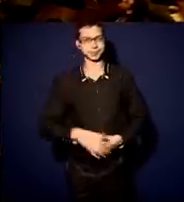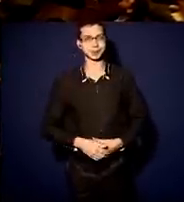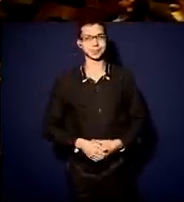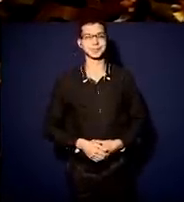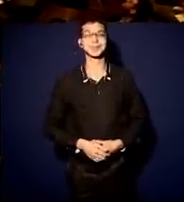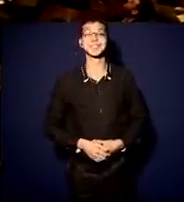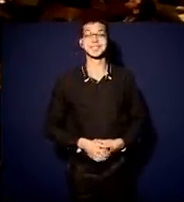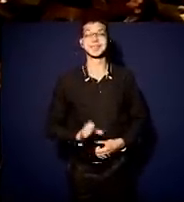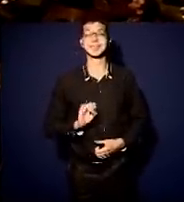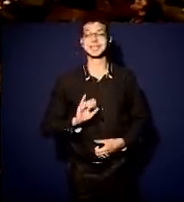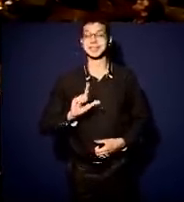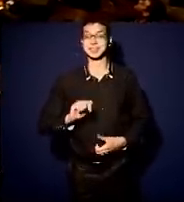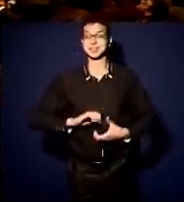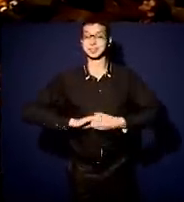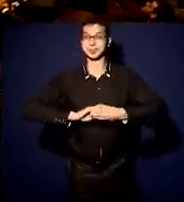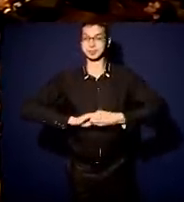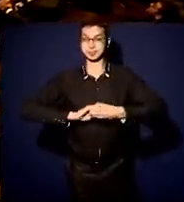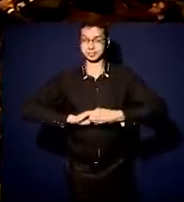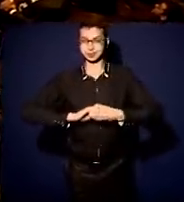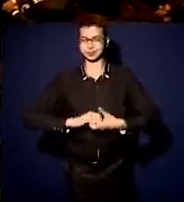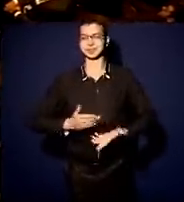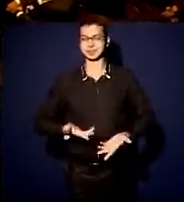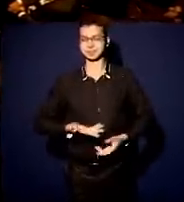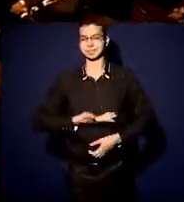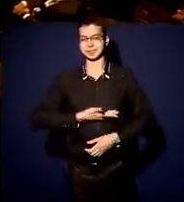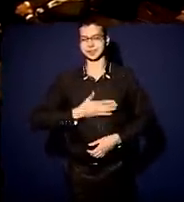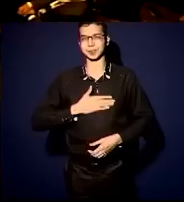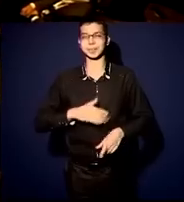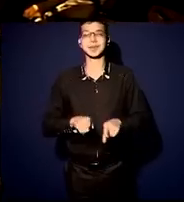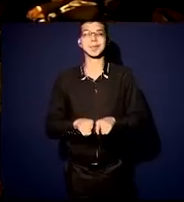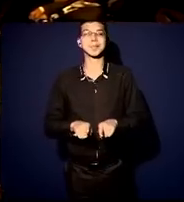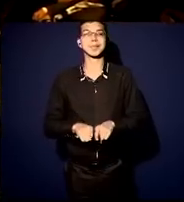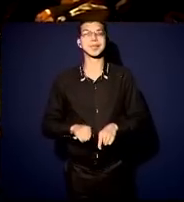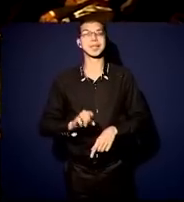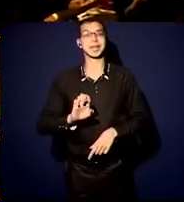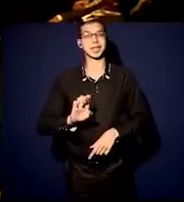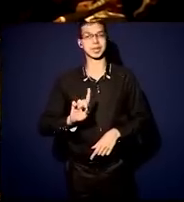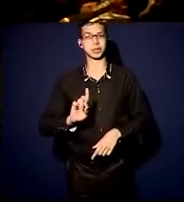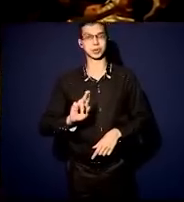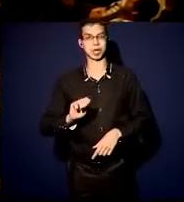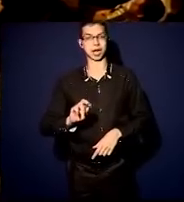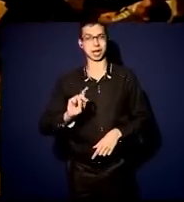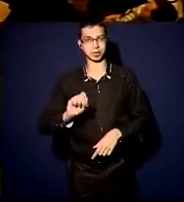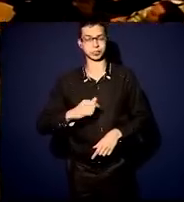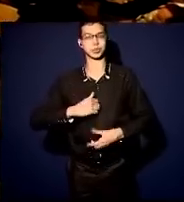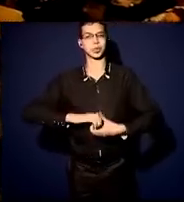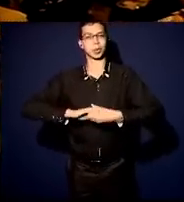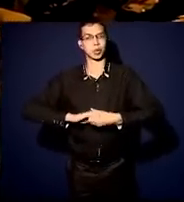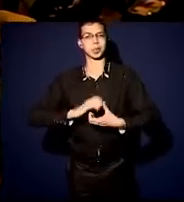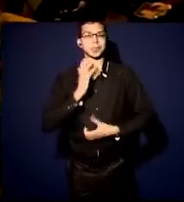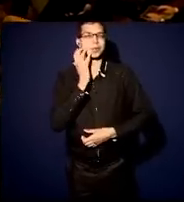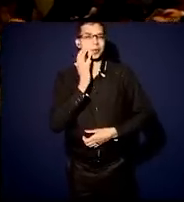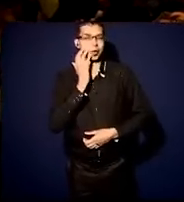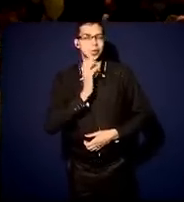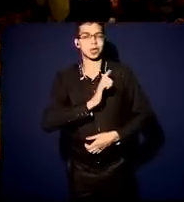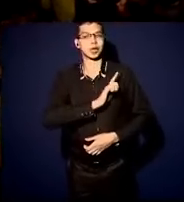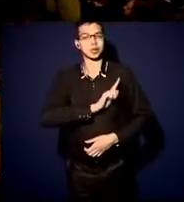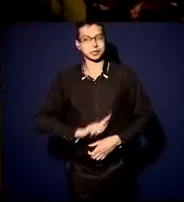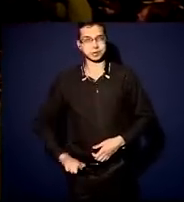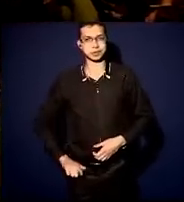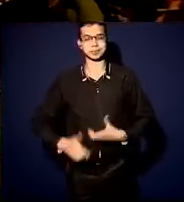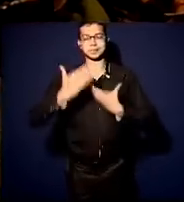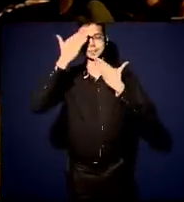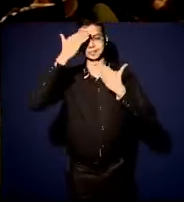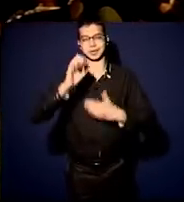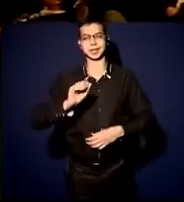a Sila, minha conterrânea, cumprimentar o meu colega, amigo Eduardo Leite, o governador Tarcísio, agradecer ao André e a